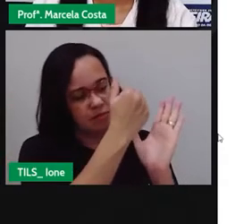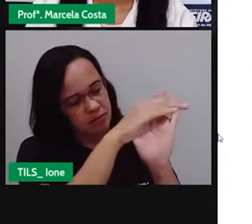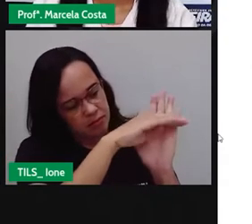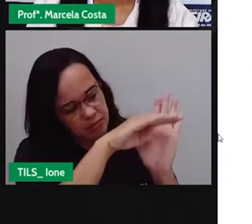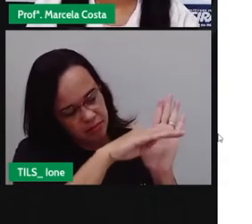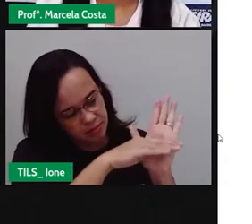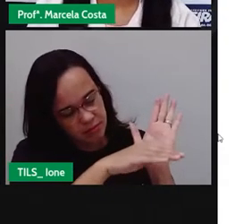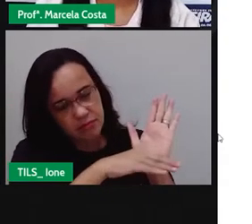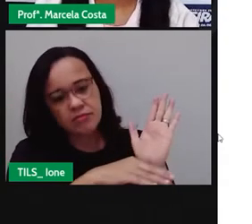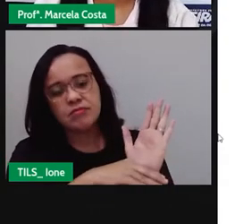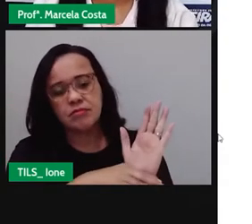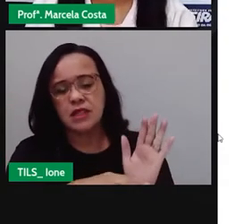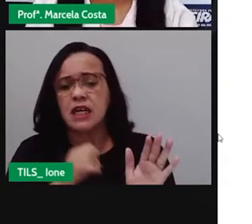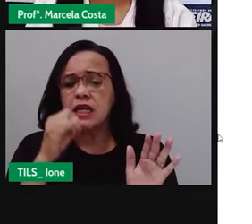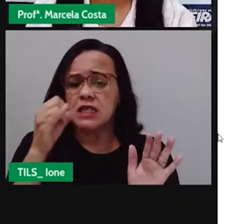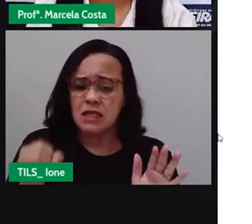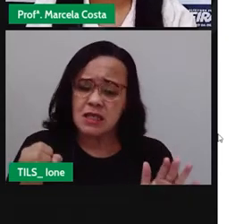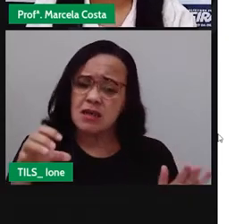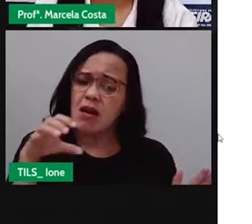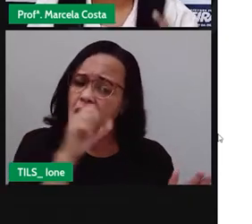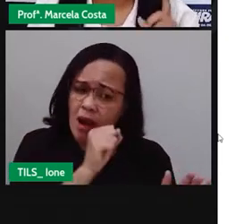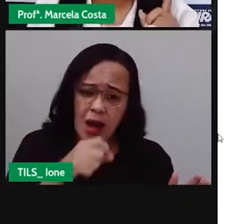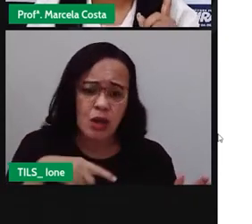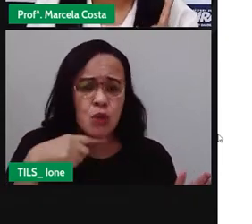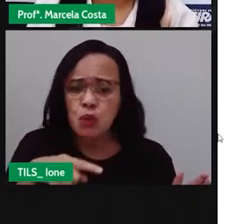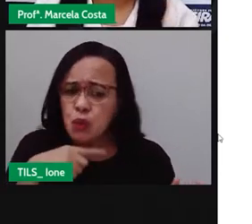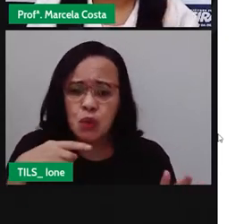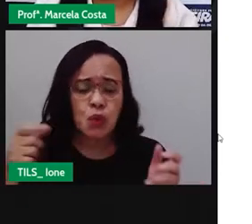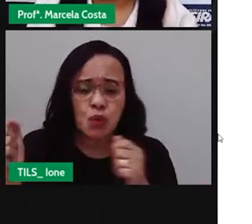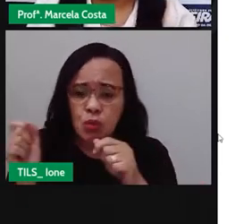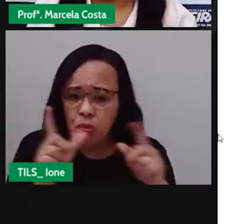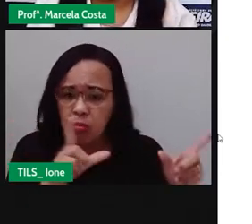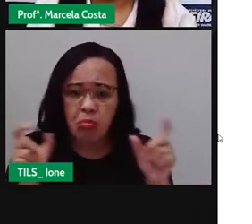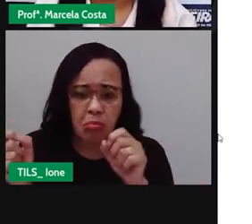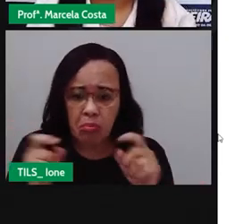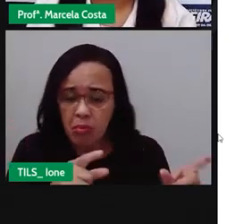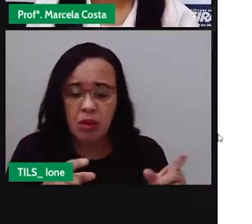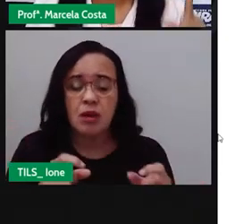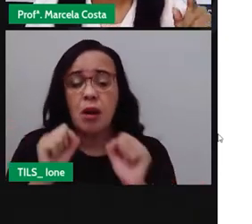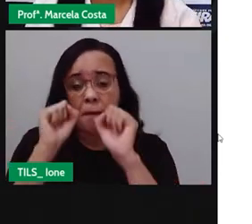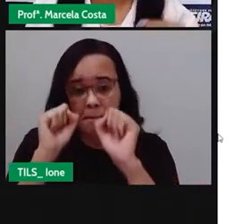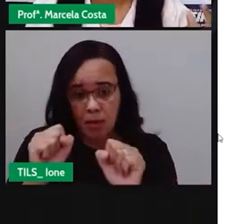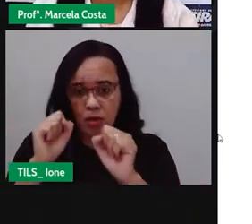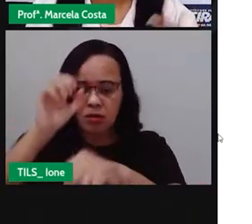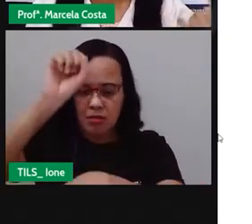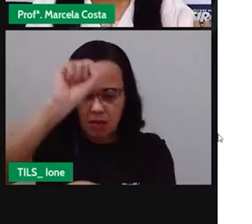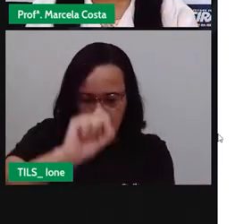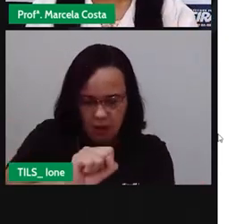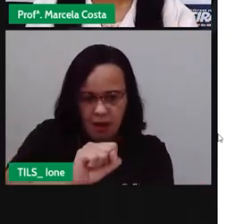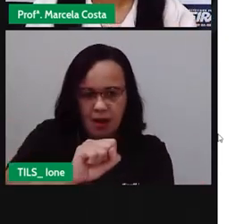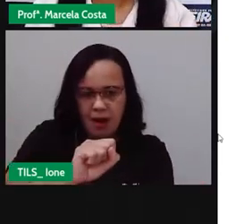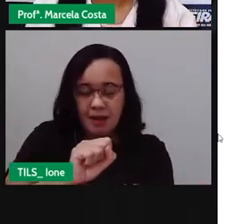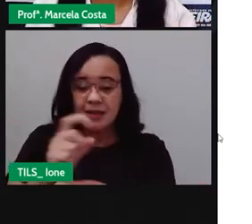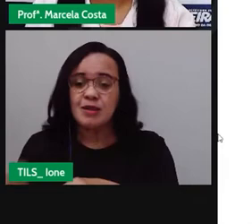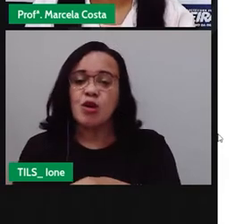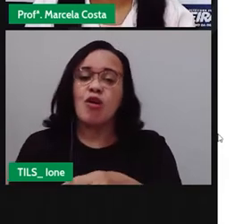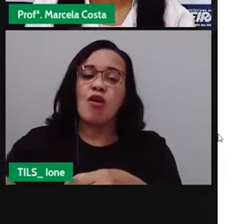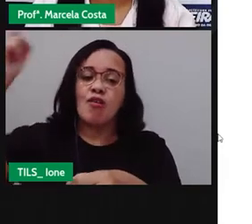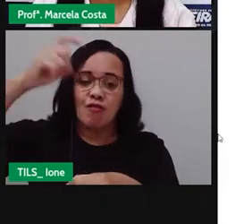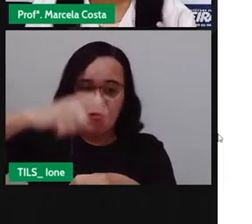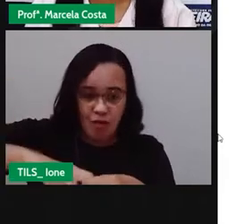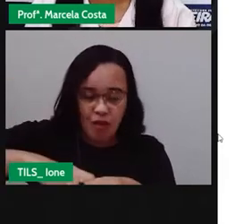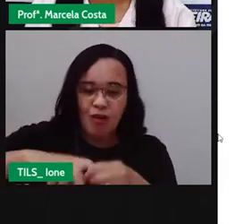Se foi rápido e você não conseguiu acompanhar, você pode pausar a aula e ir acompanhando a